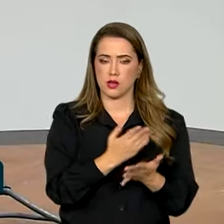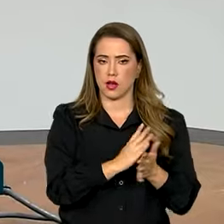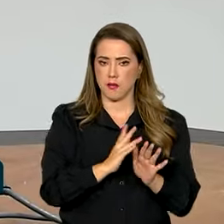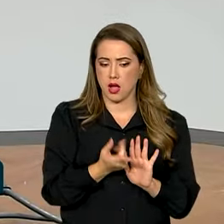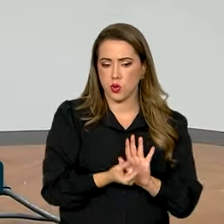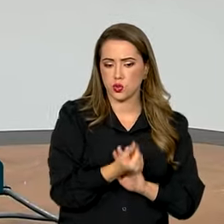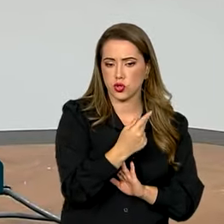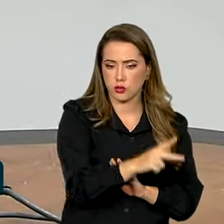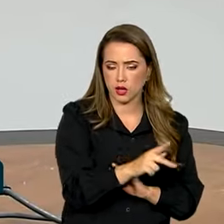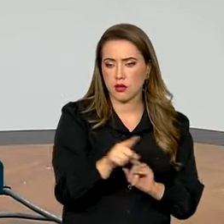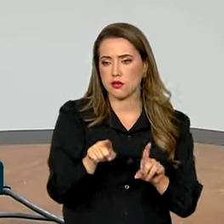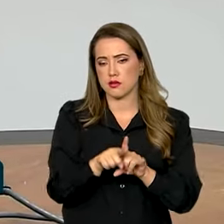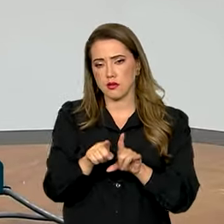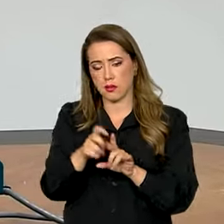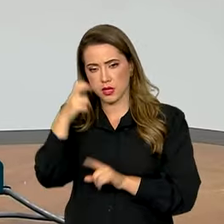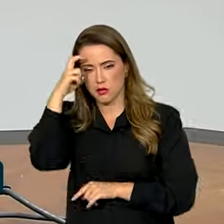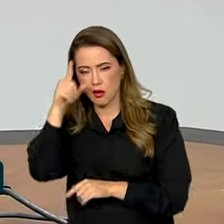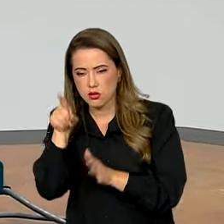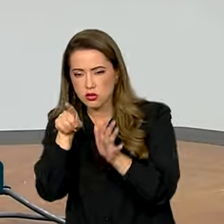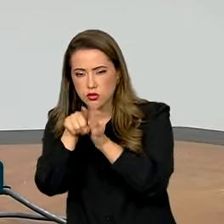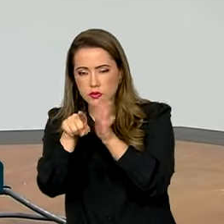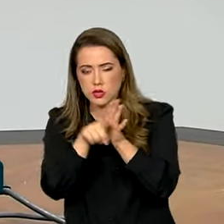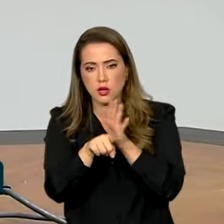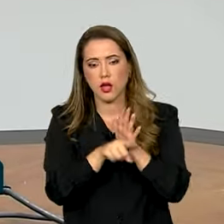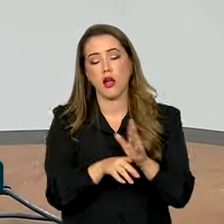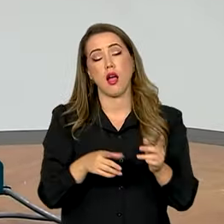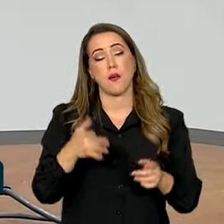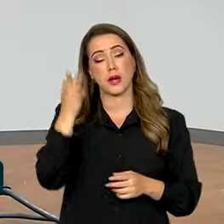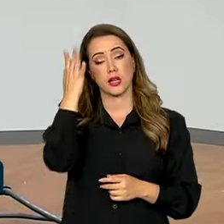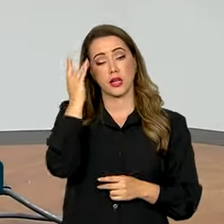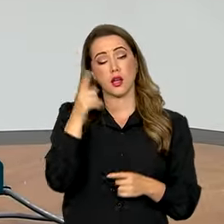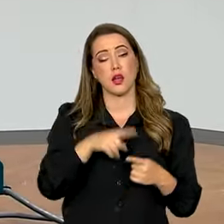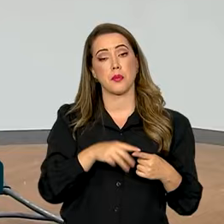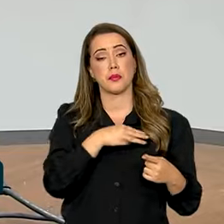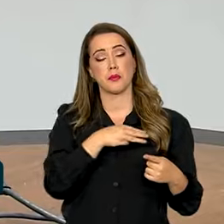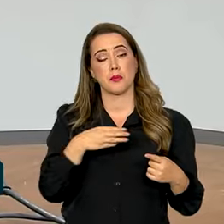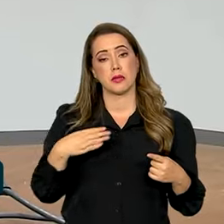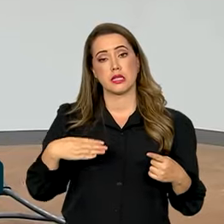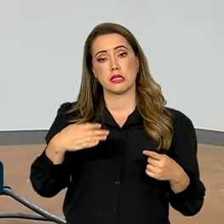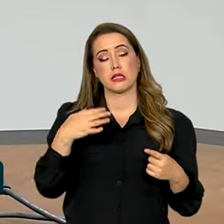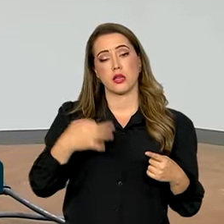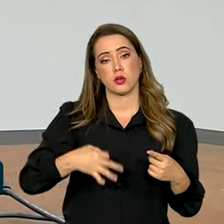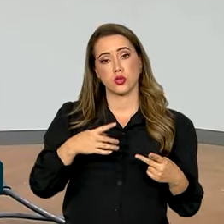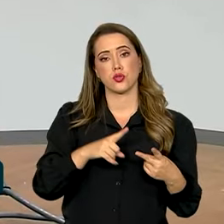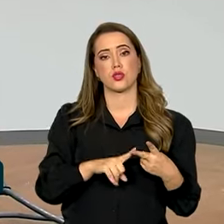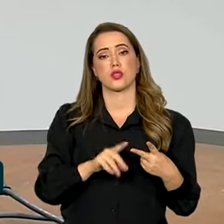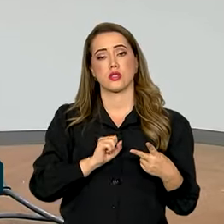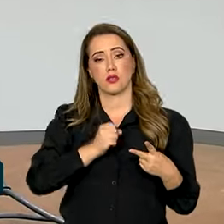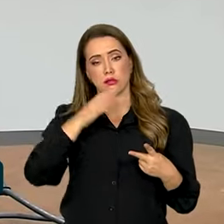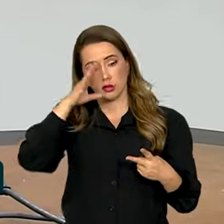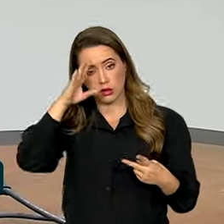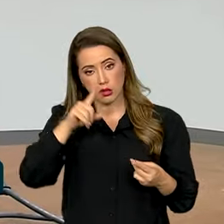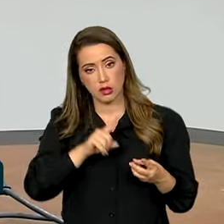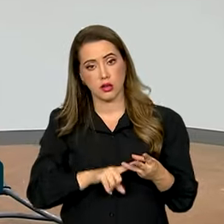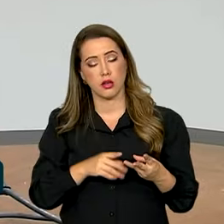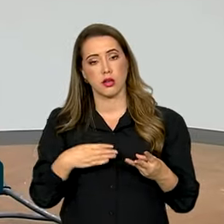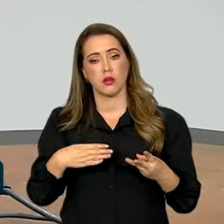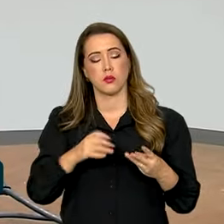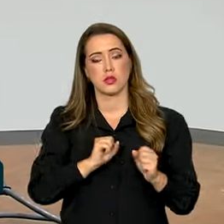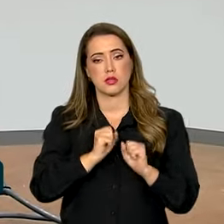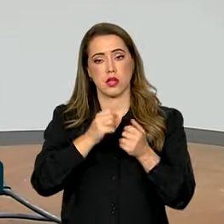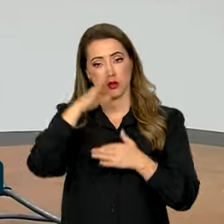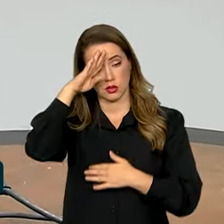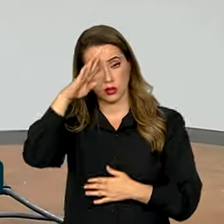Ministério da Justiça, Polícia Federal, com o Ministério da Defesa, a partir da ideia de